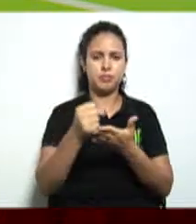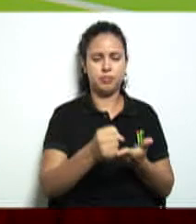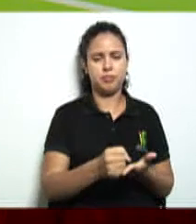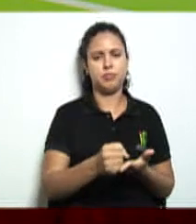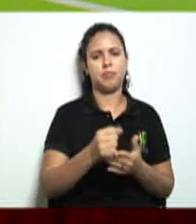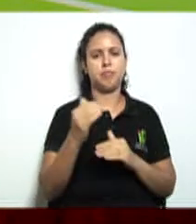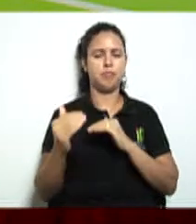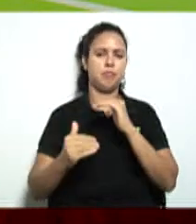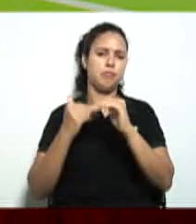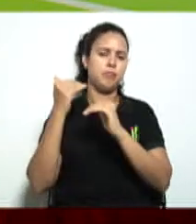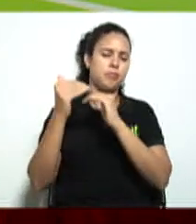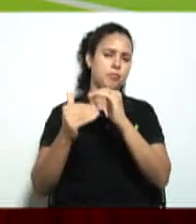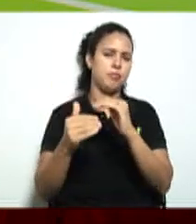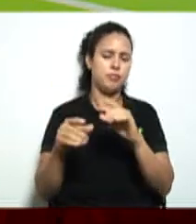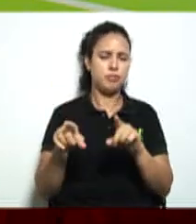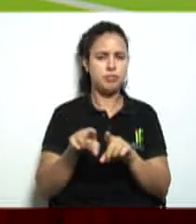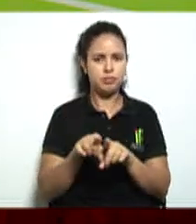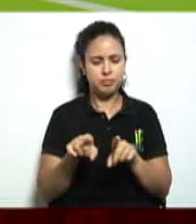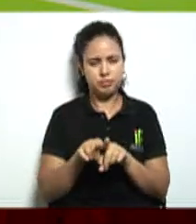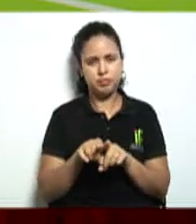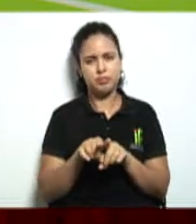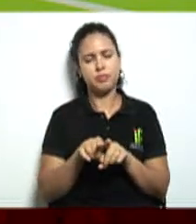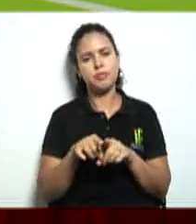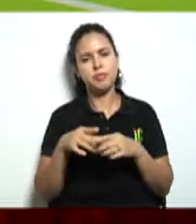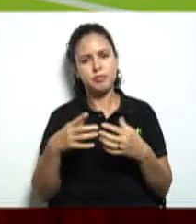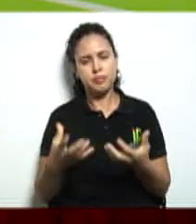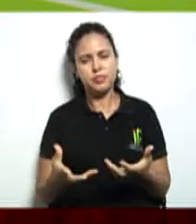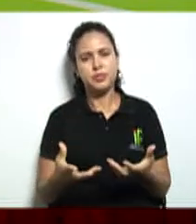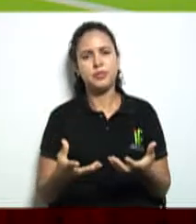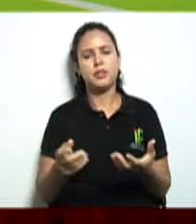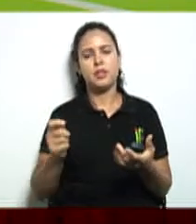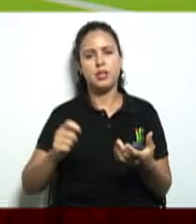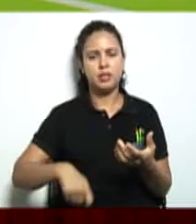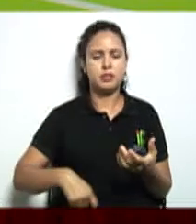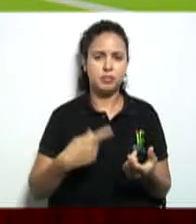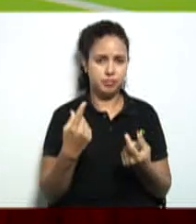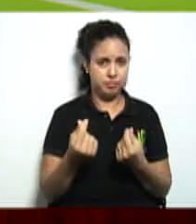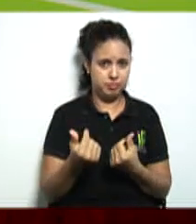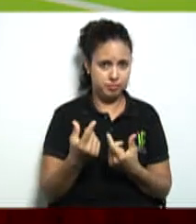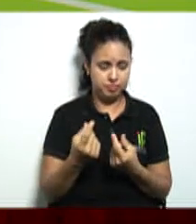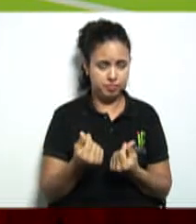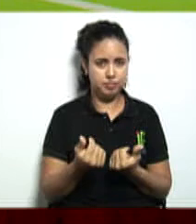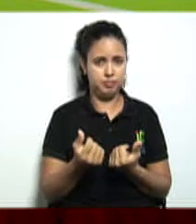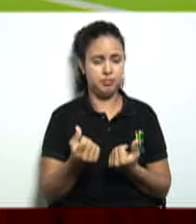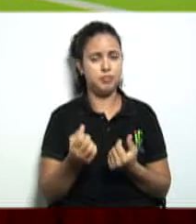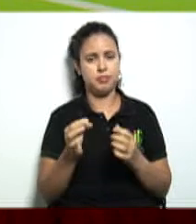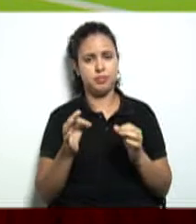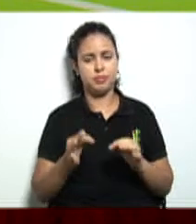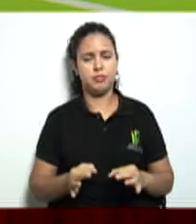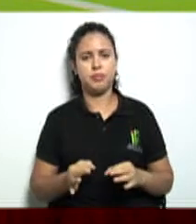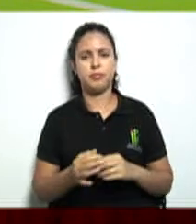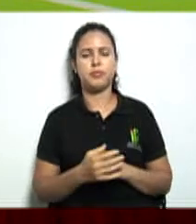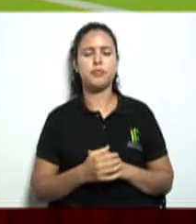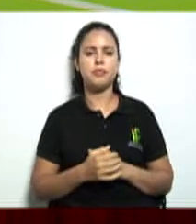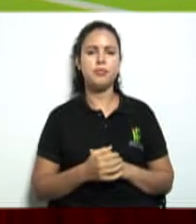crescimento e também querendo ou não não deixa de ser uma fonte de renda não é isso mesmo tudo que vocês